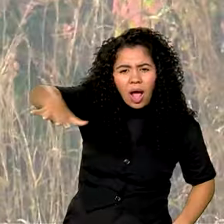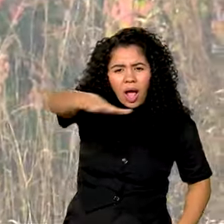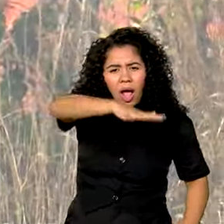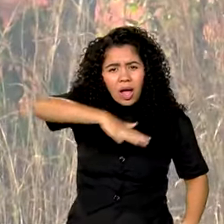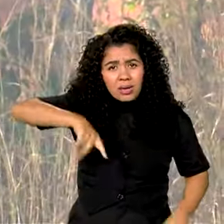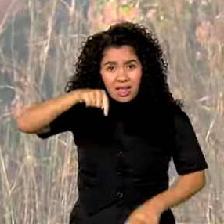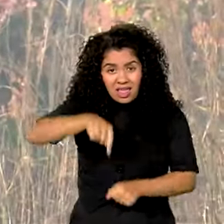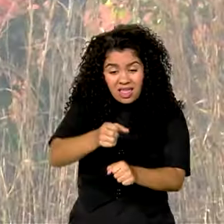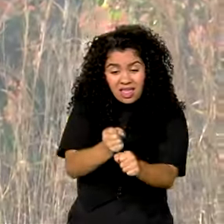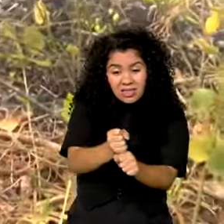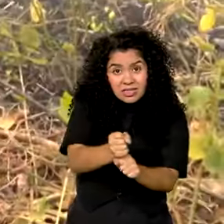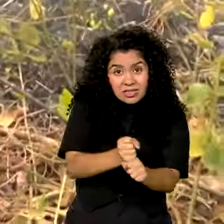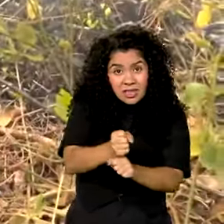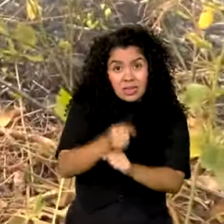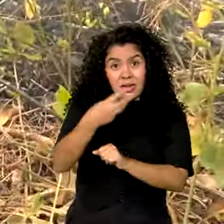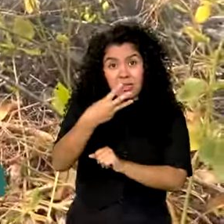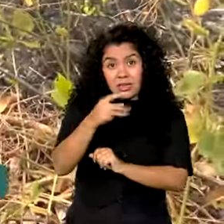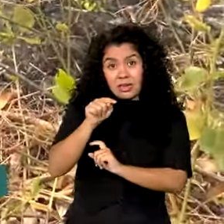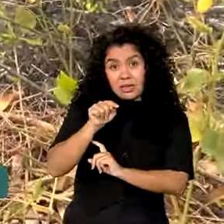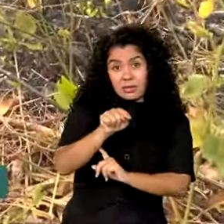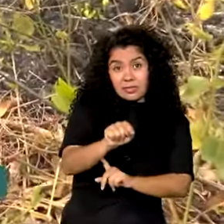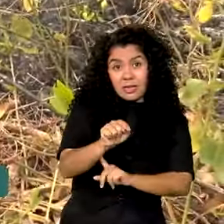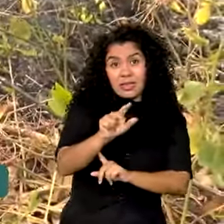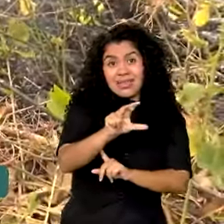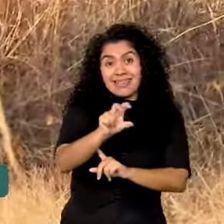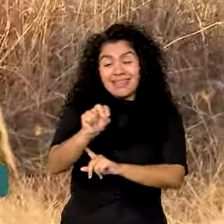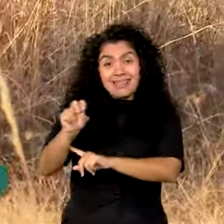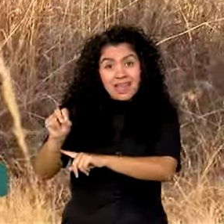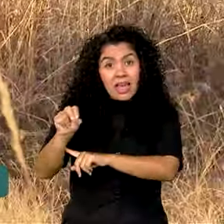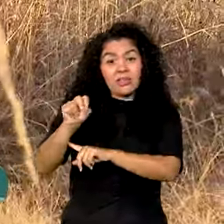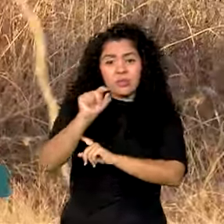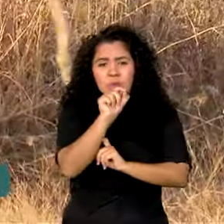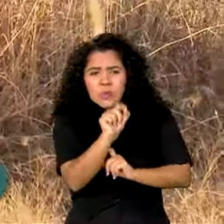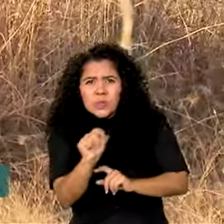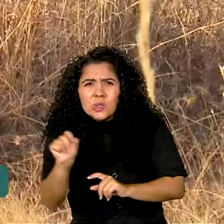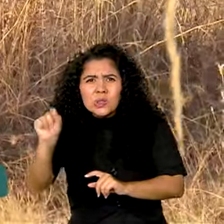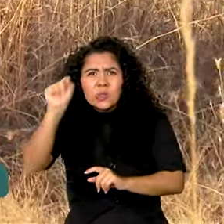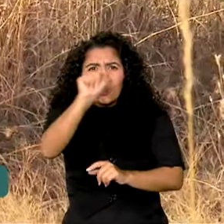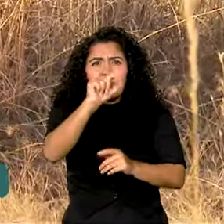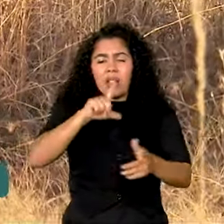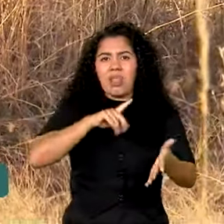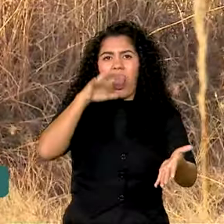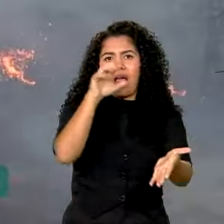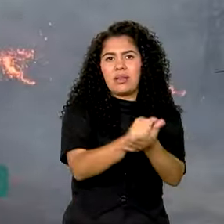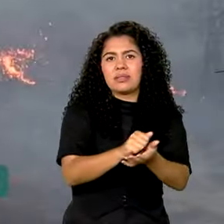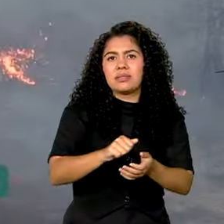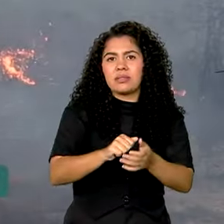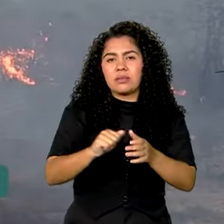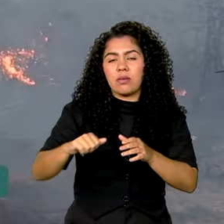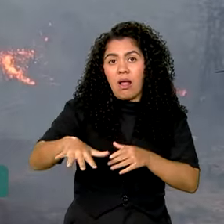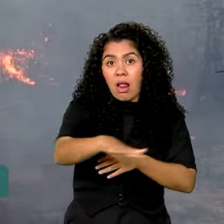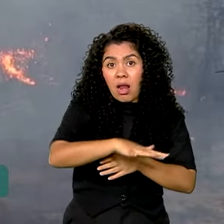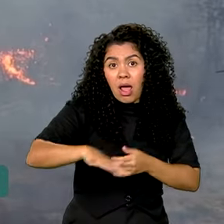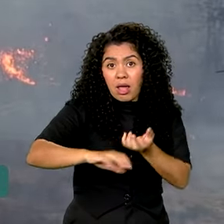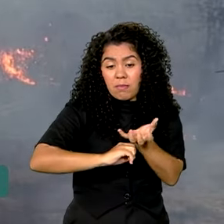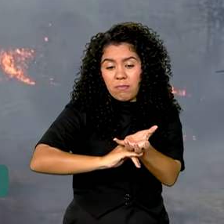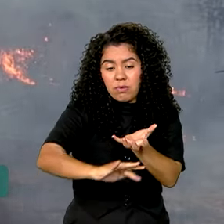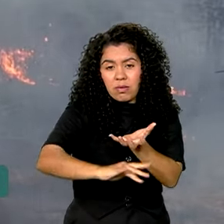Este ano, 3.500 focos de incêndio foram registrados em todo o Pantanal. Ao todo,